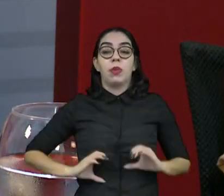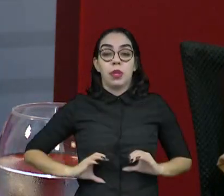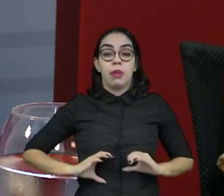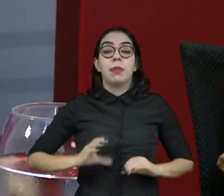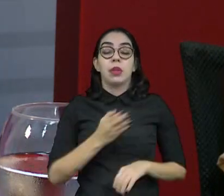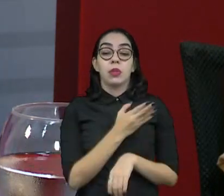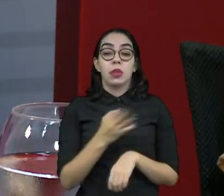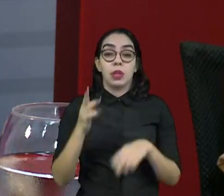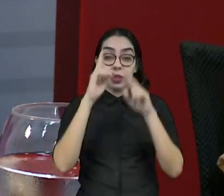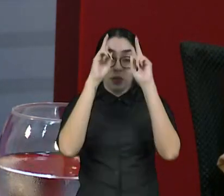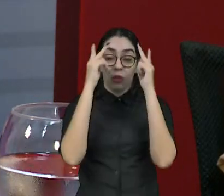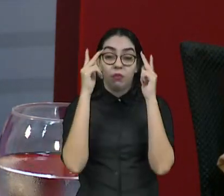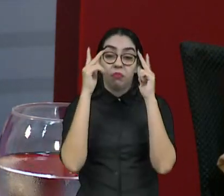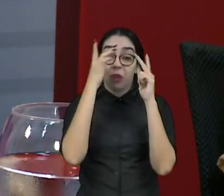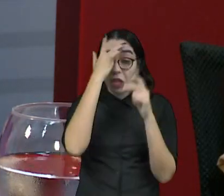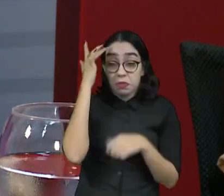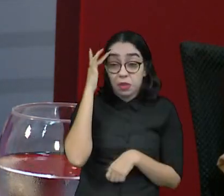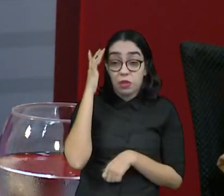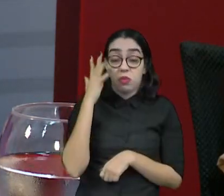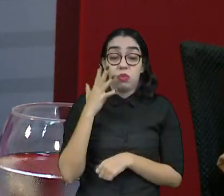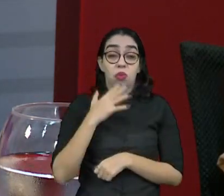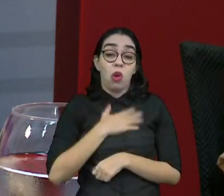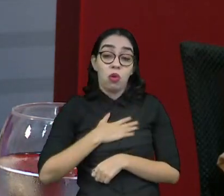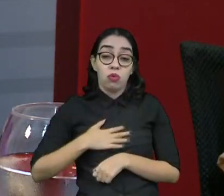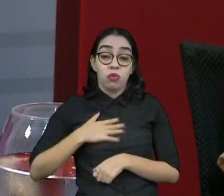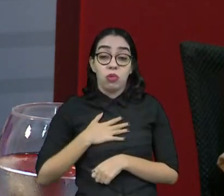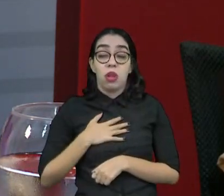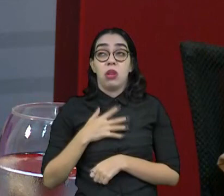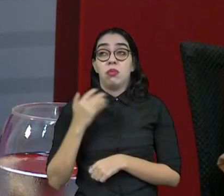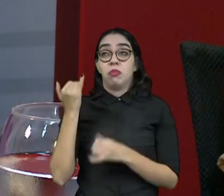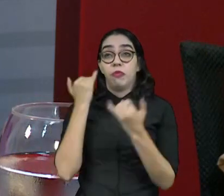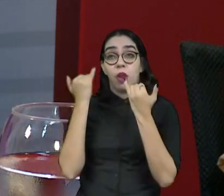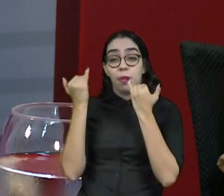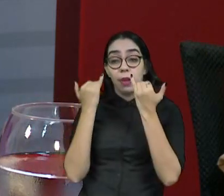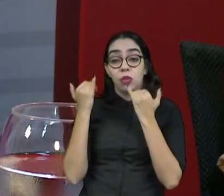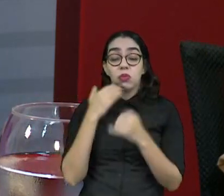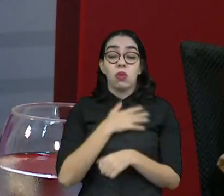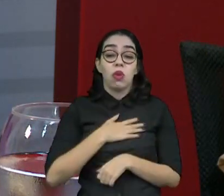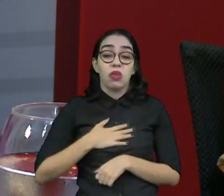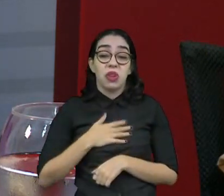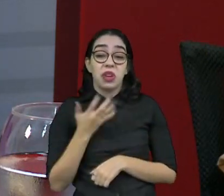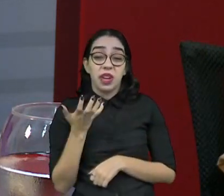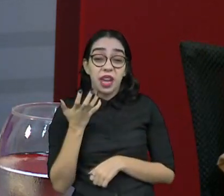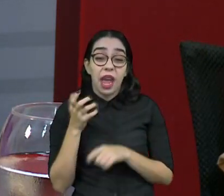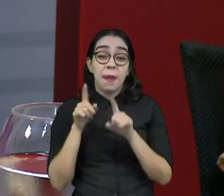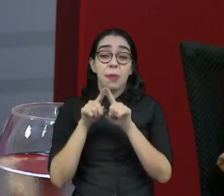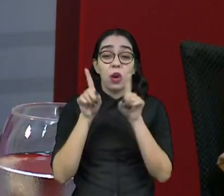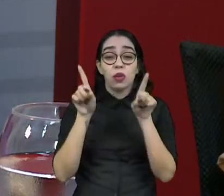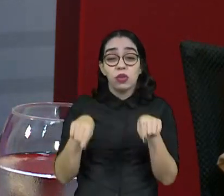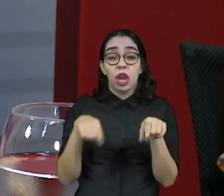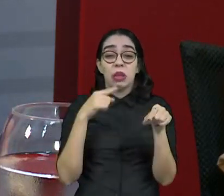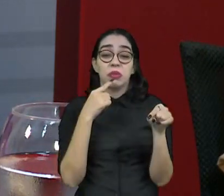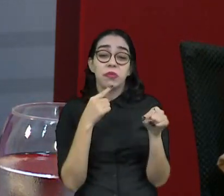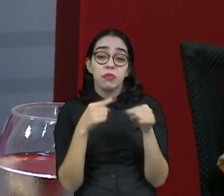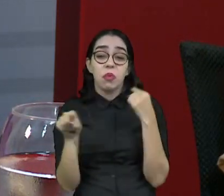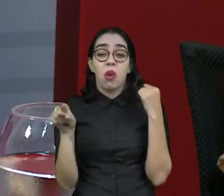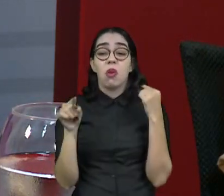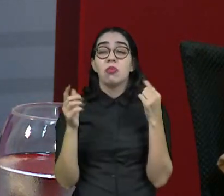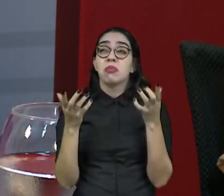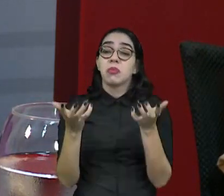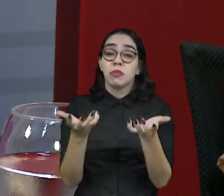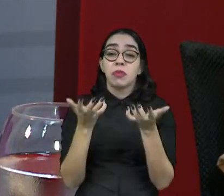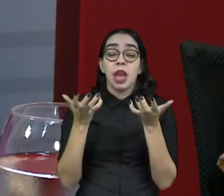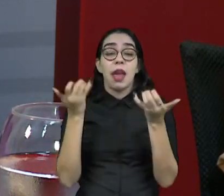pessoas estão recebendo bem as ideias do candidato, se as pessoas estão querendo outra coisa diferente, se aquela fala, aquele programa